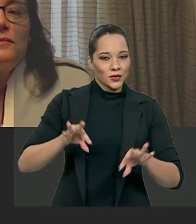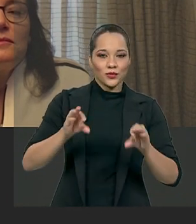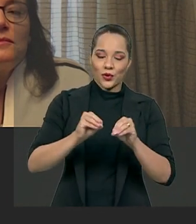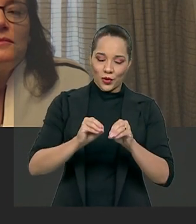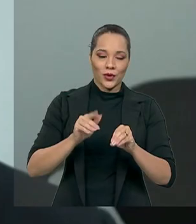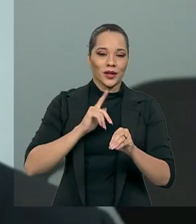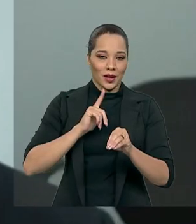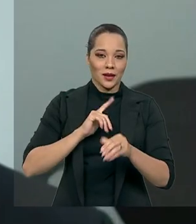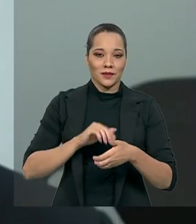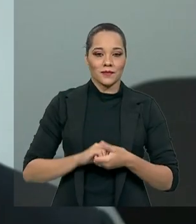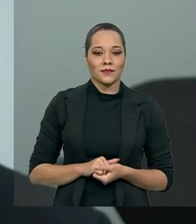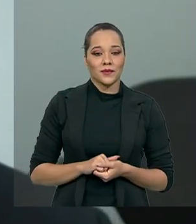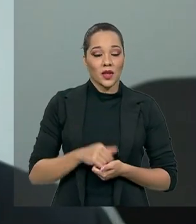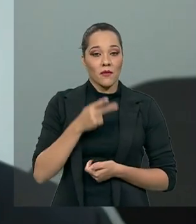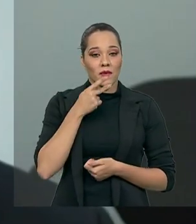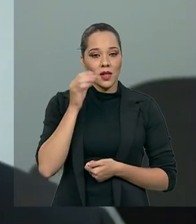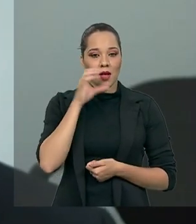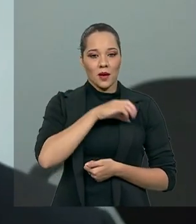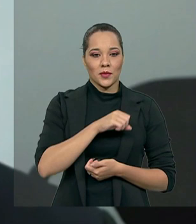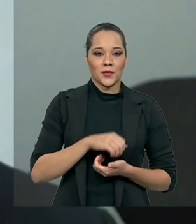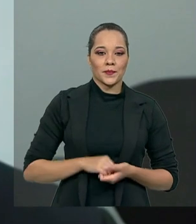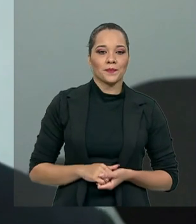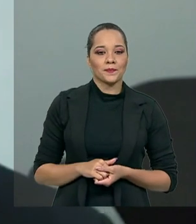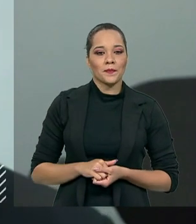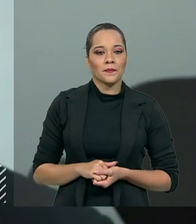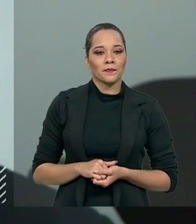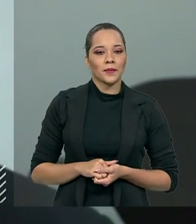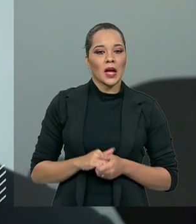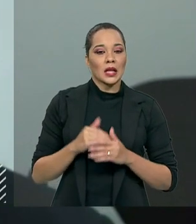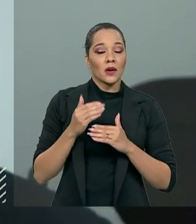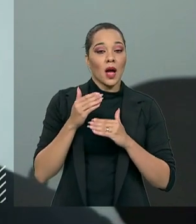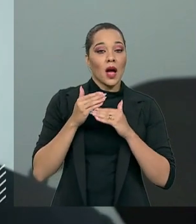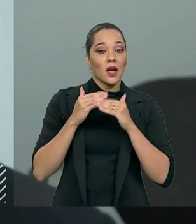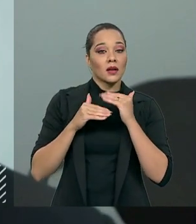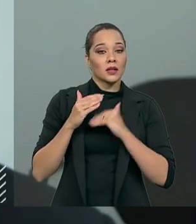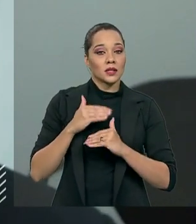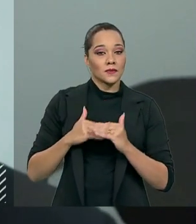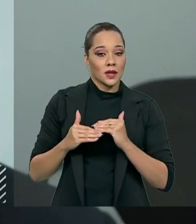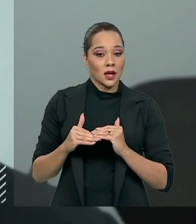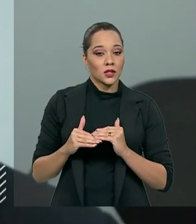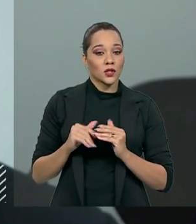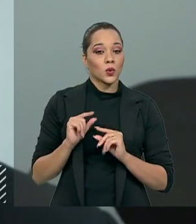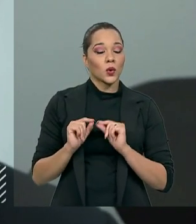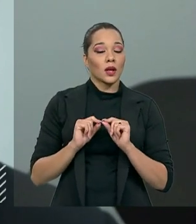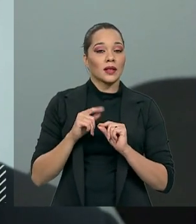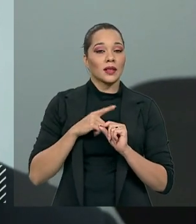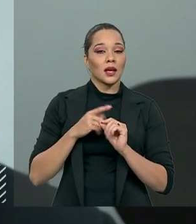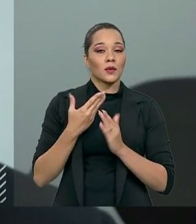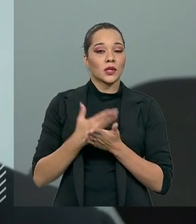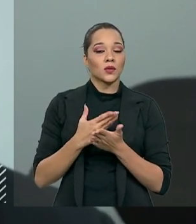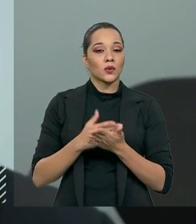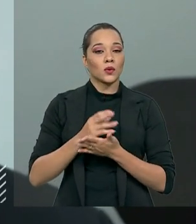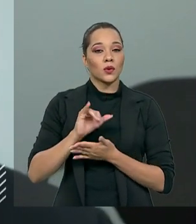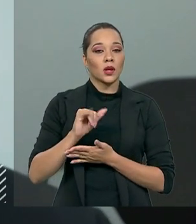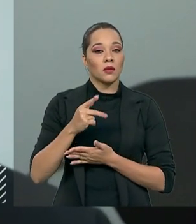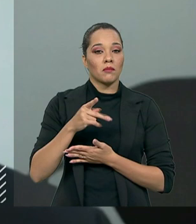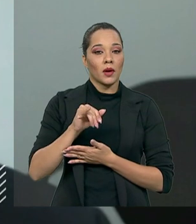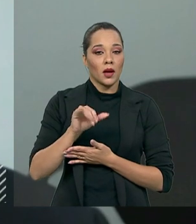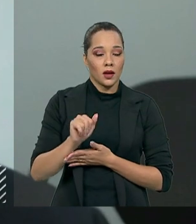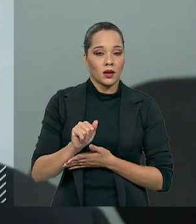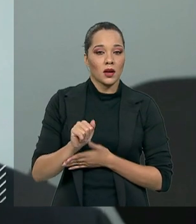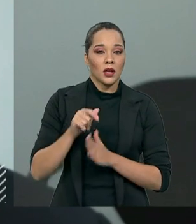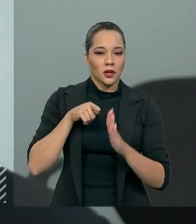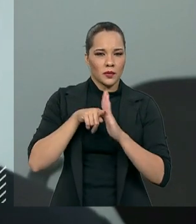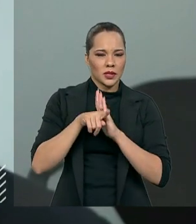envolvida. Então, vou falar rapidamente. A questão da regressividade, tem um estudo do IPEA, dos pesquisadores